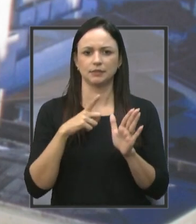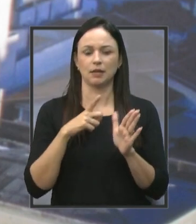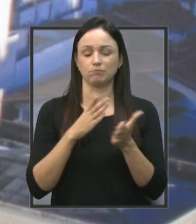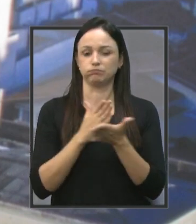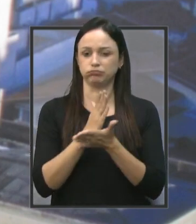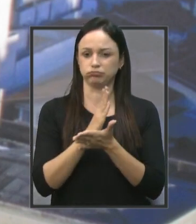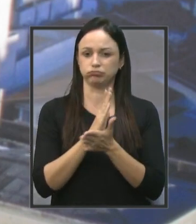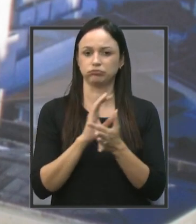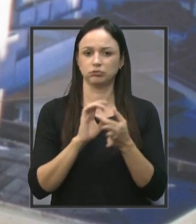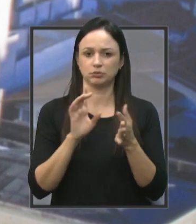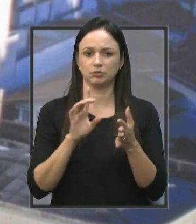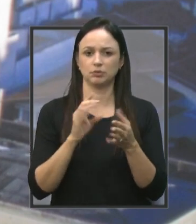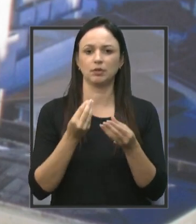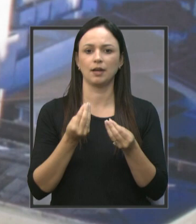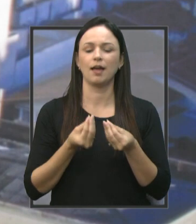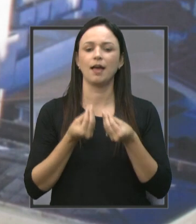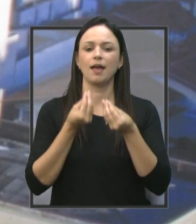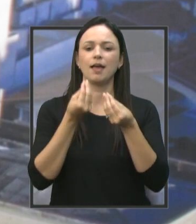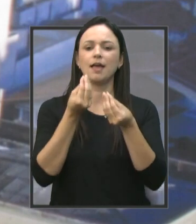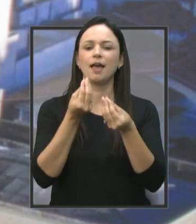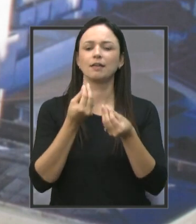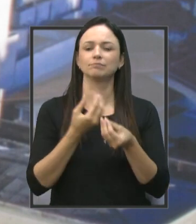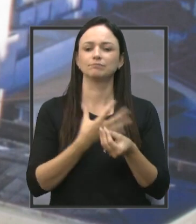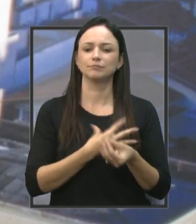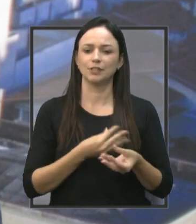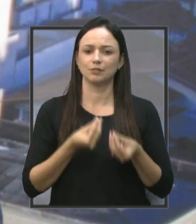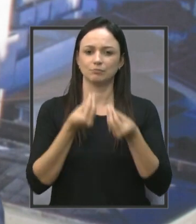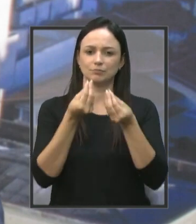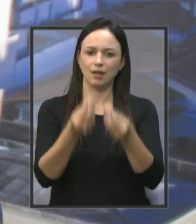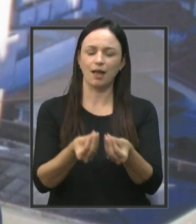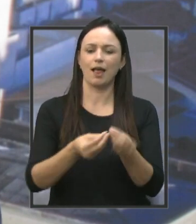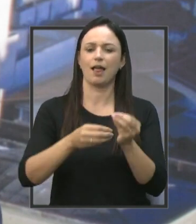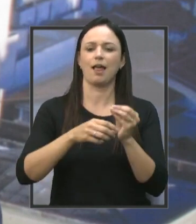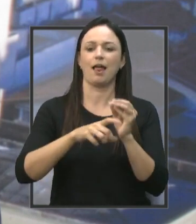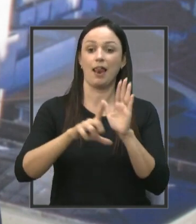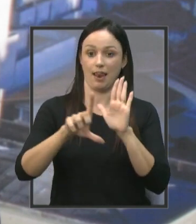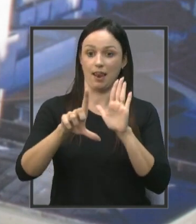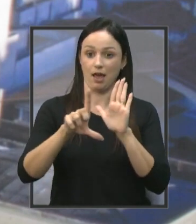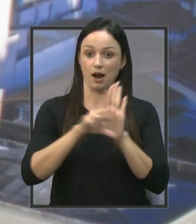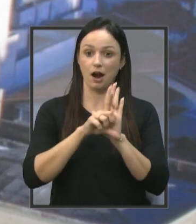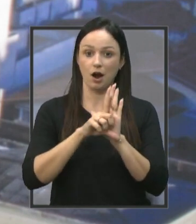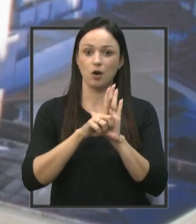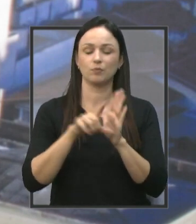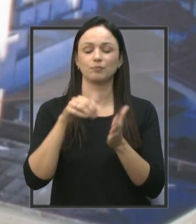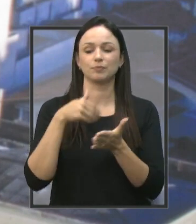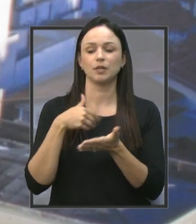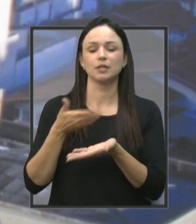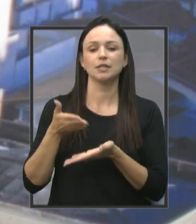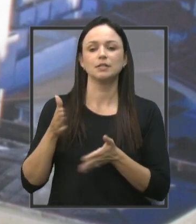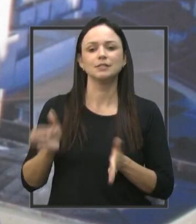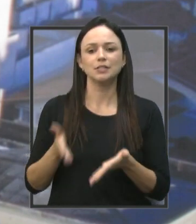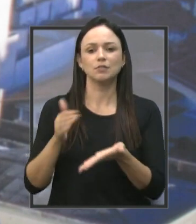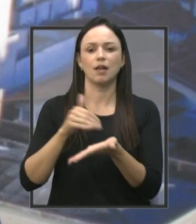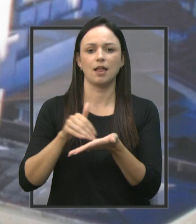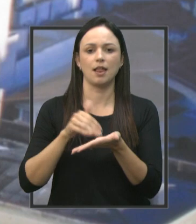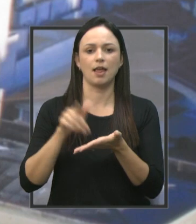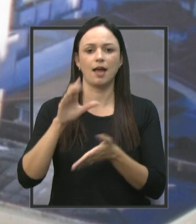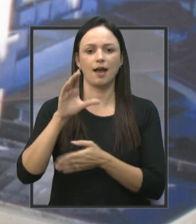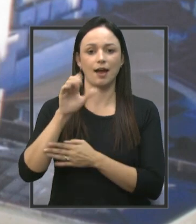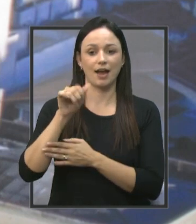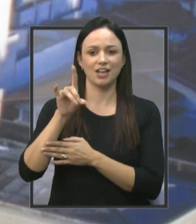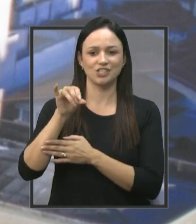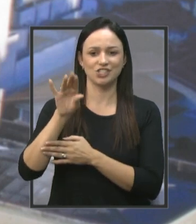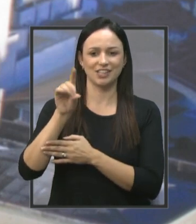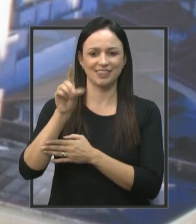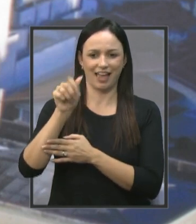que é a lei da entrega legal, né, incentivando a Secretaria, a doutora Cândida, a divulgar essa lei,